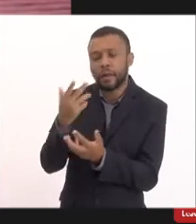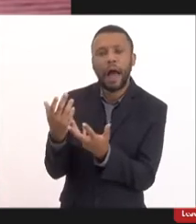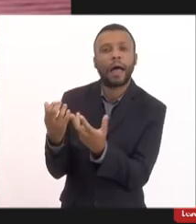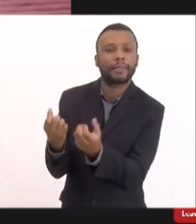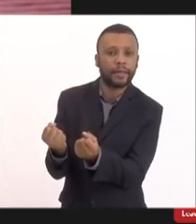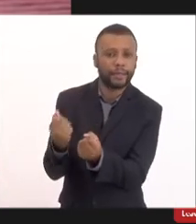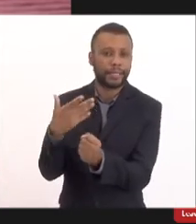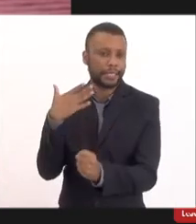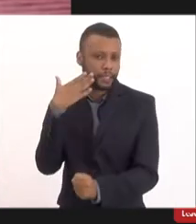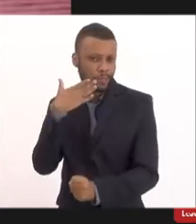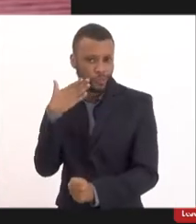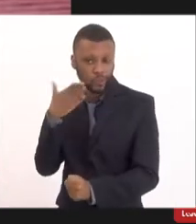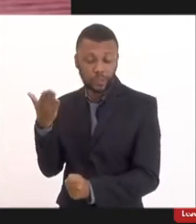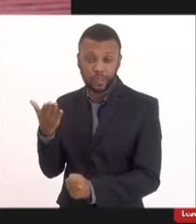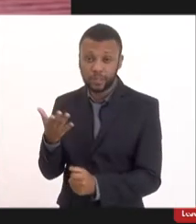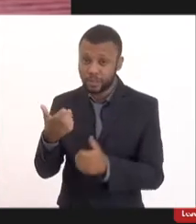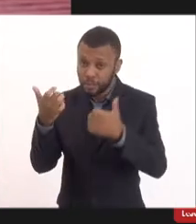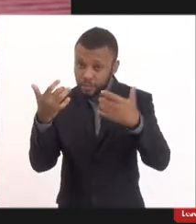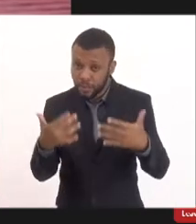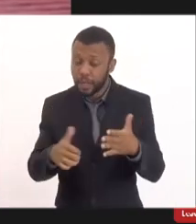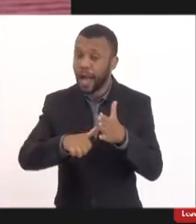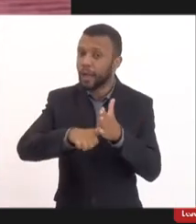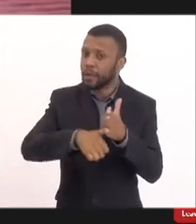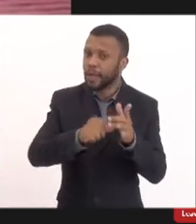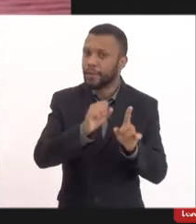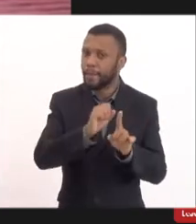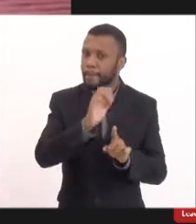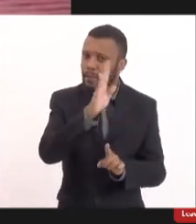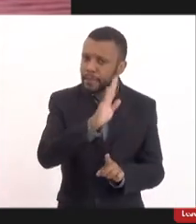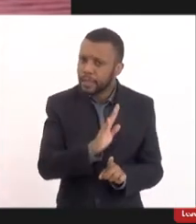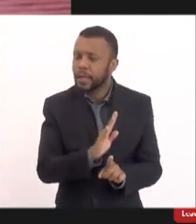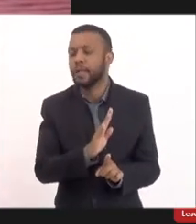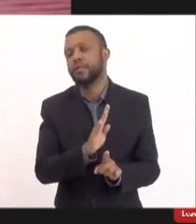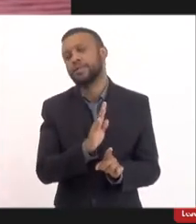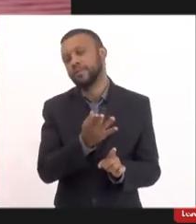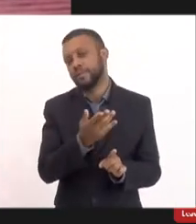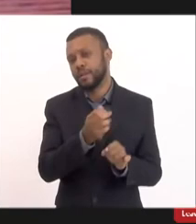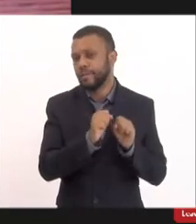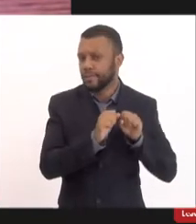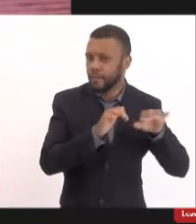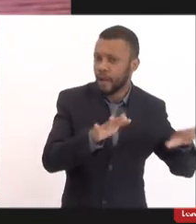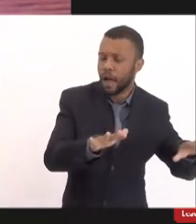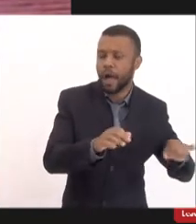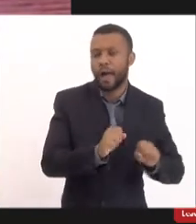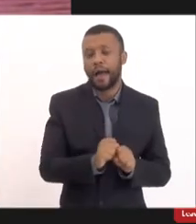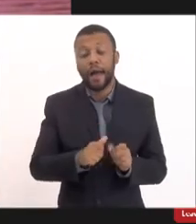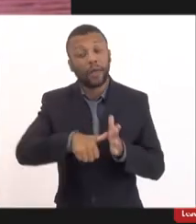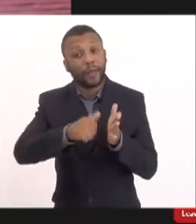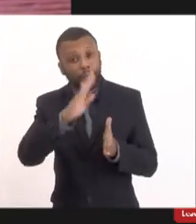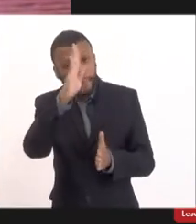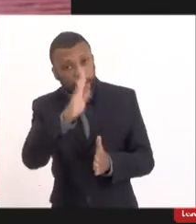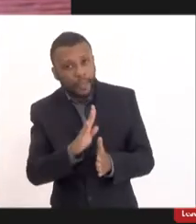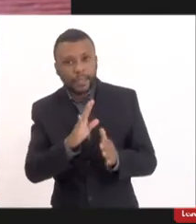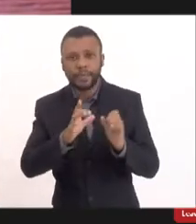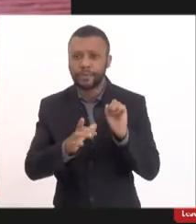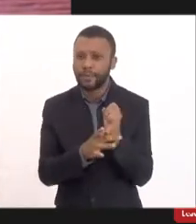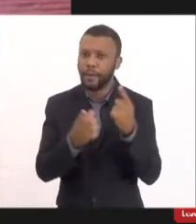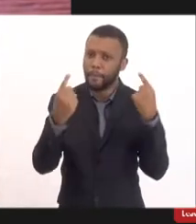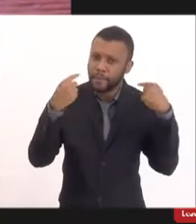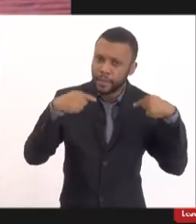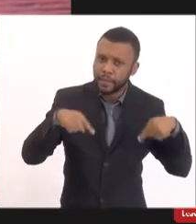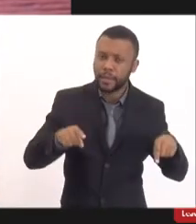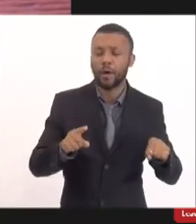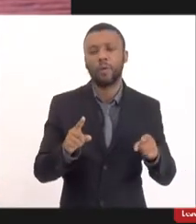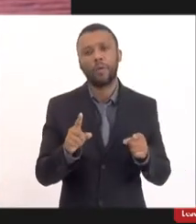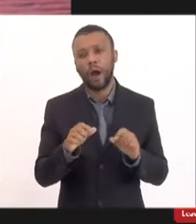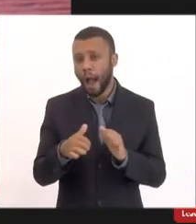brasileira de infectologia apoia a sociedade brasileira de pediatria apoia a sociedade brasileira de imunizações apoia você